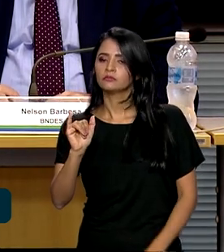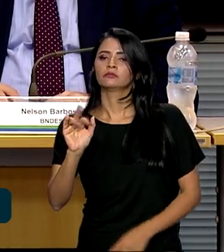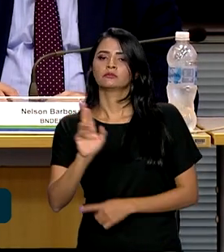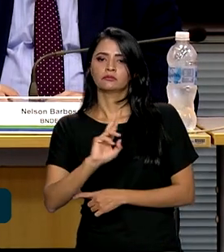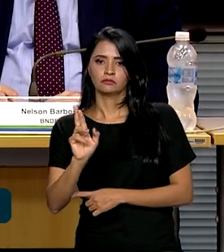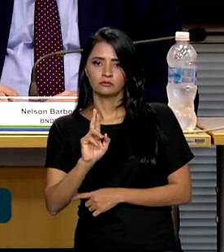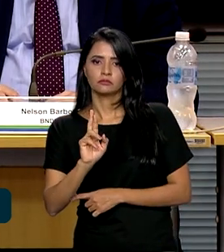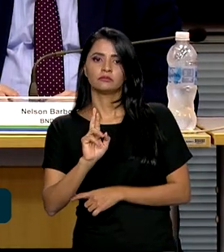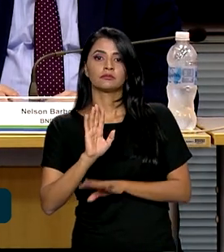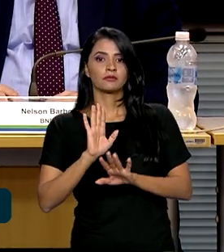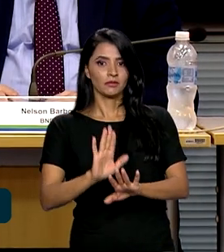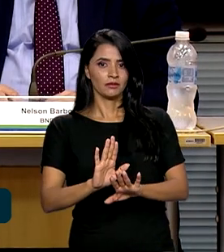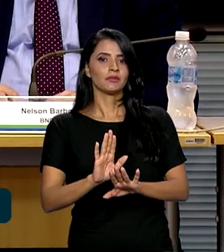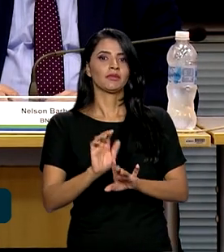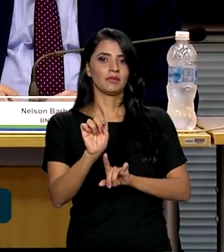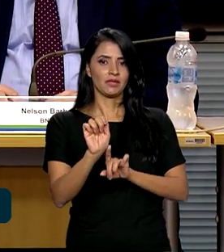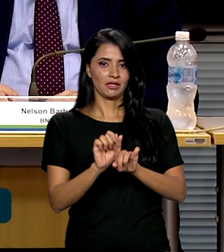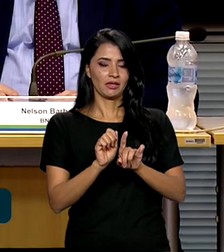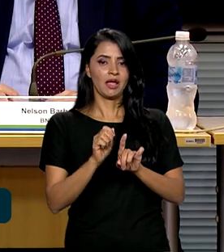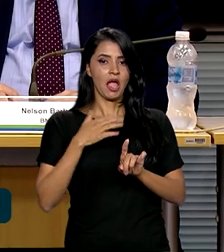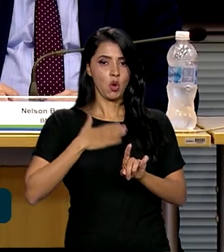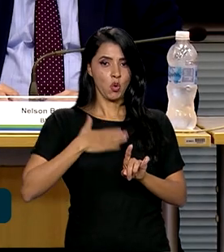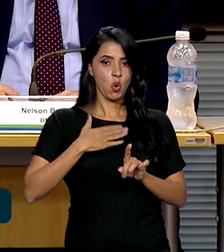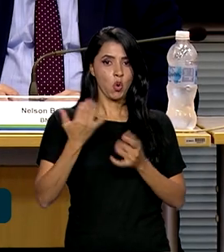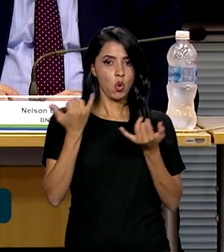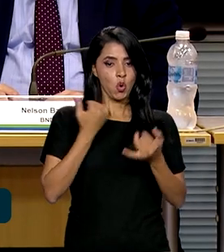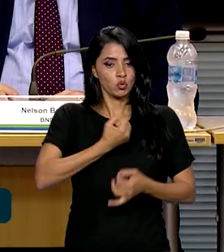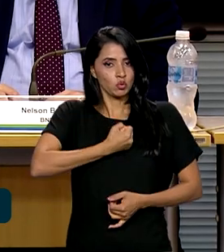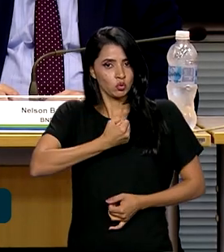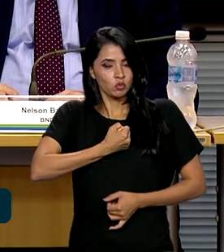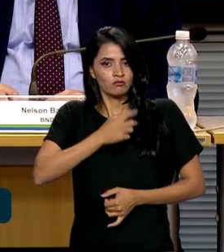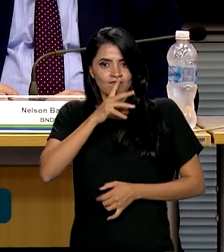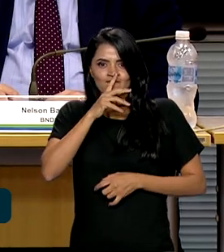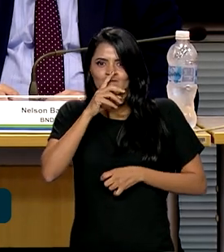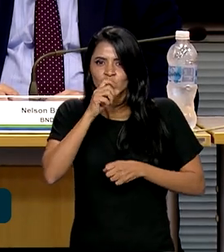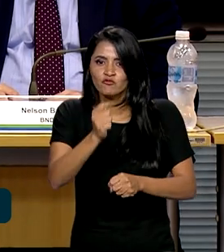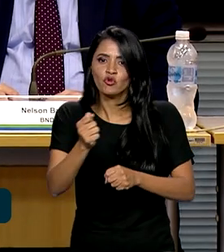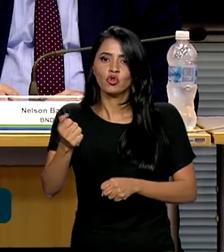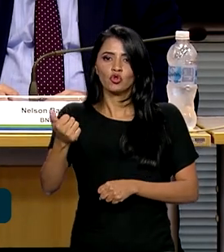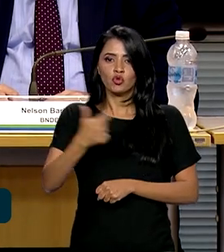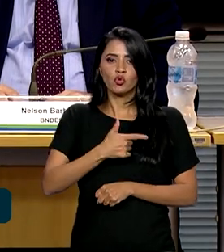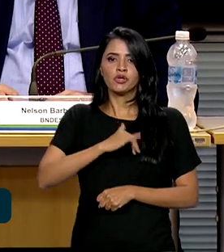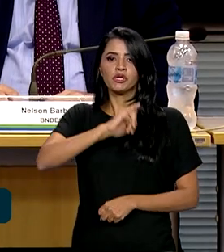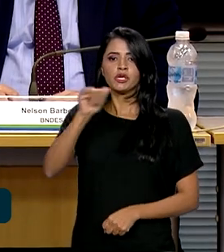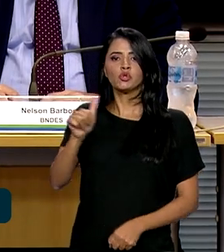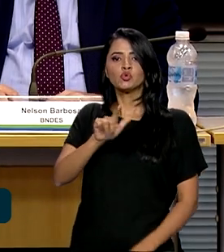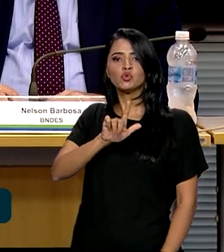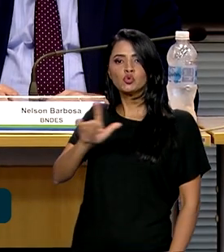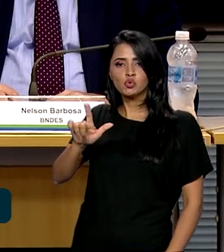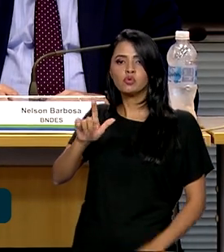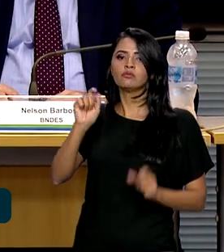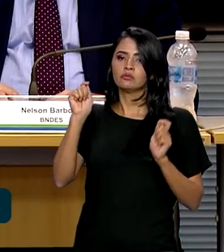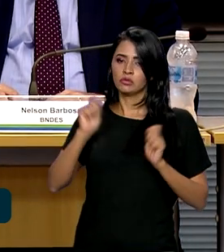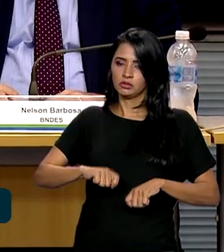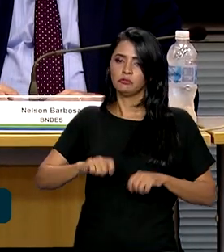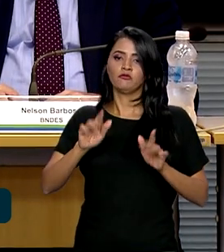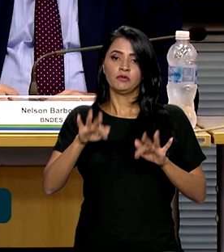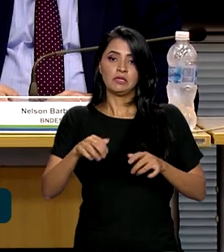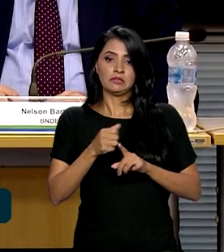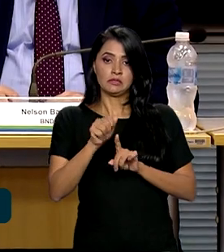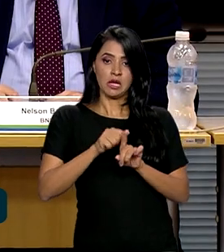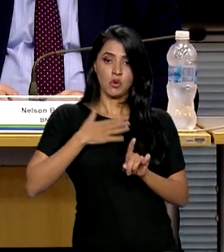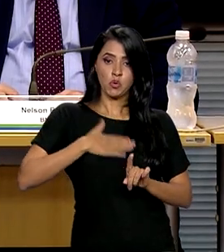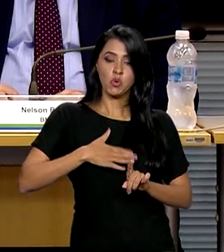Mas os dados de agosto que estão em andamento e estão mais fortes do que julho, nós podemos fechar esse mês com uma